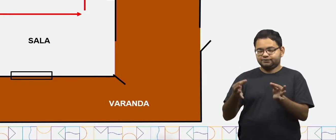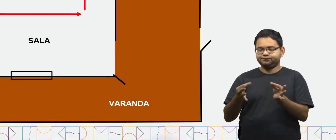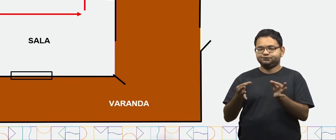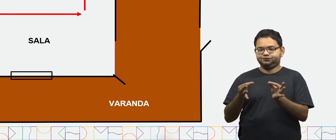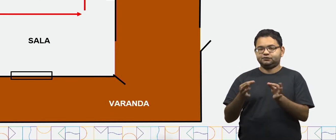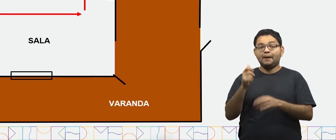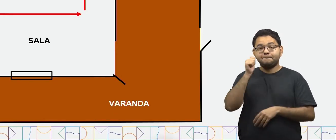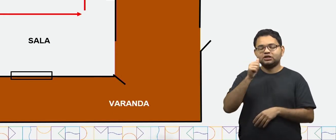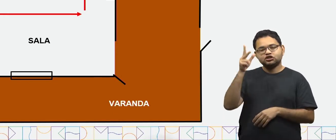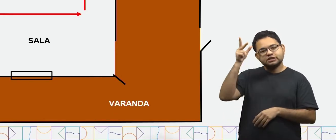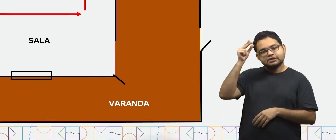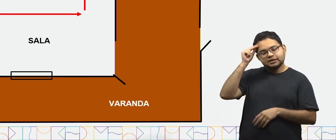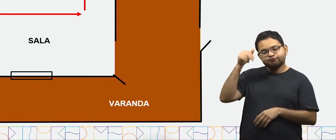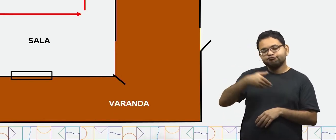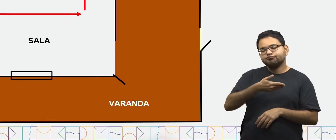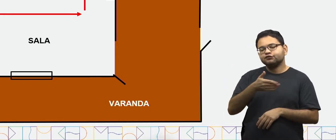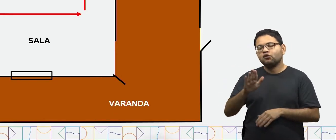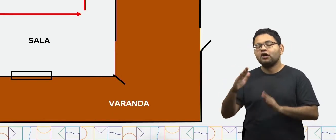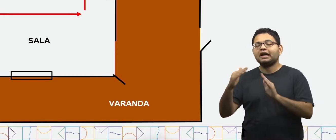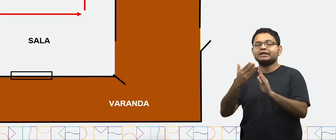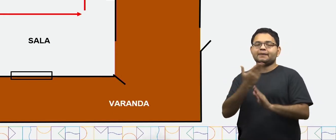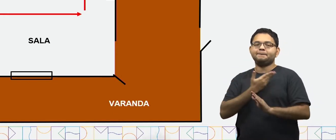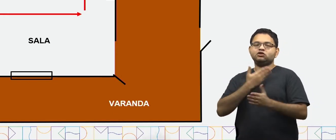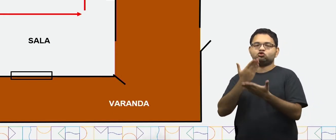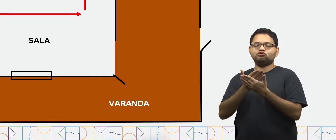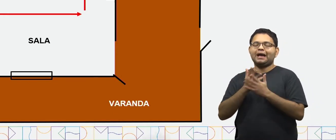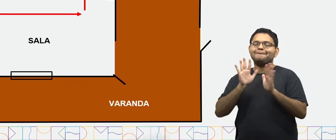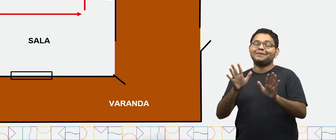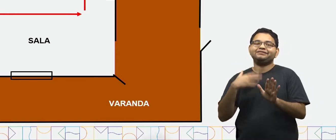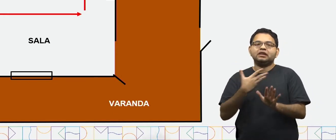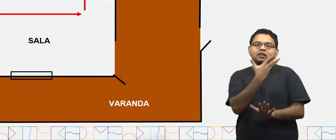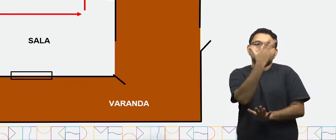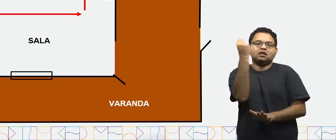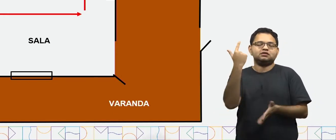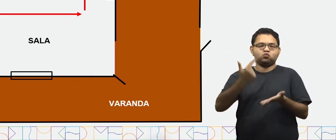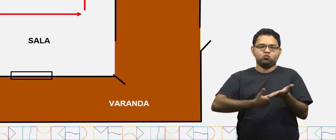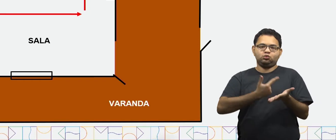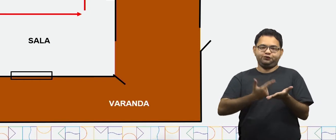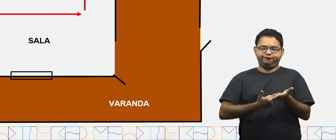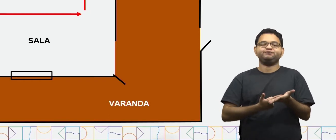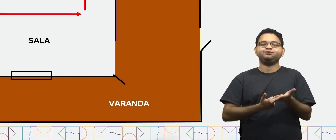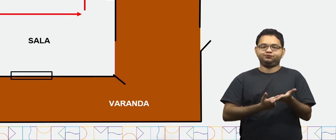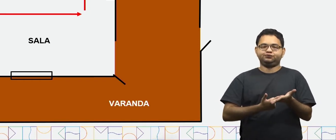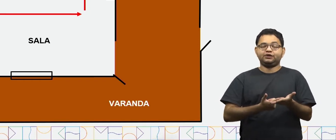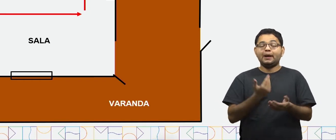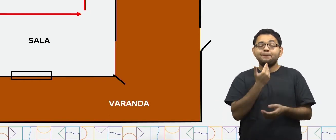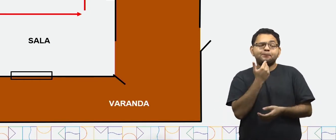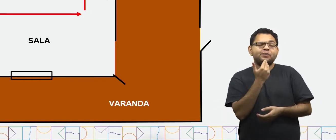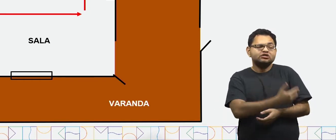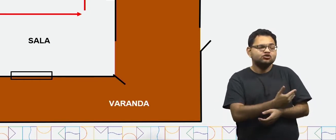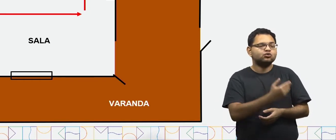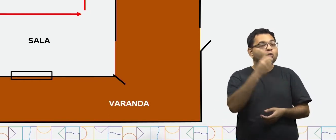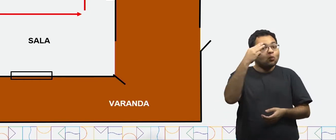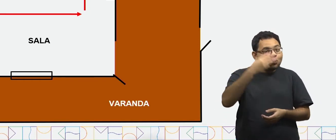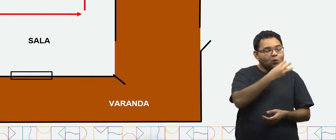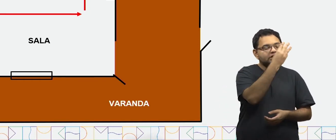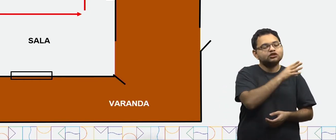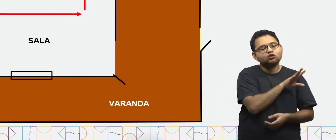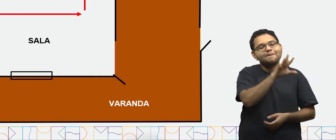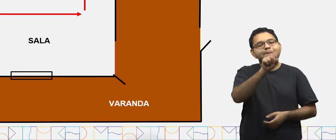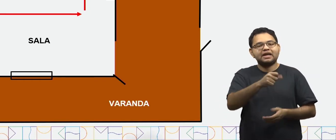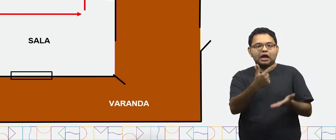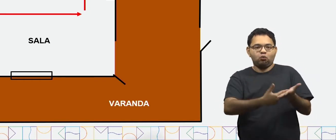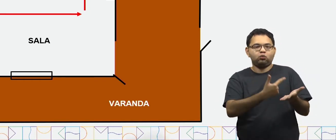foi a casa de sua amiga estudar, mas esqueceu um de seus livros, e pediu que Antônio fosse pegar.